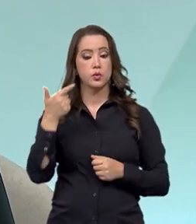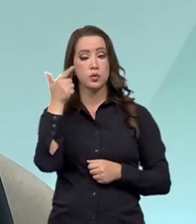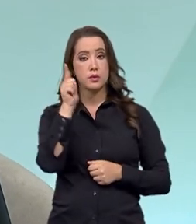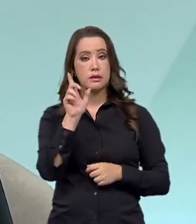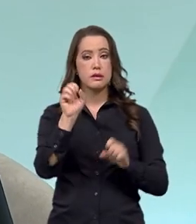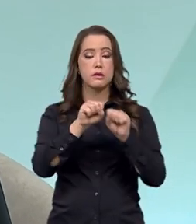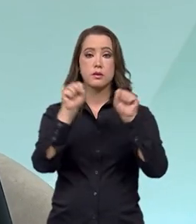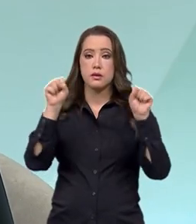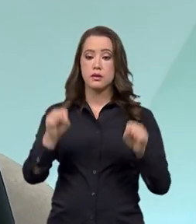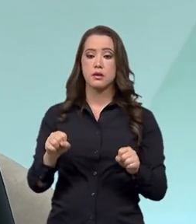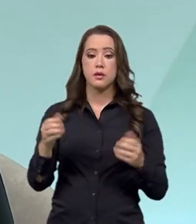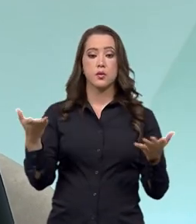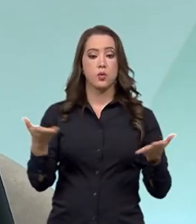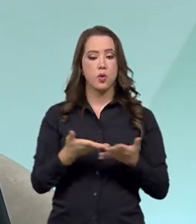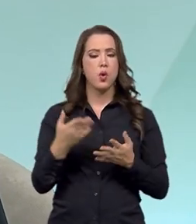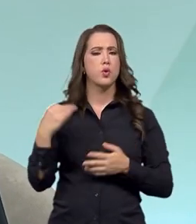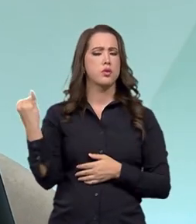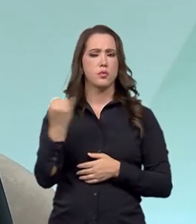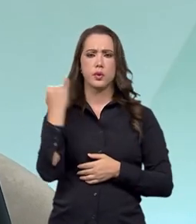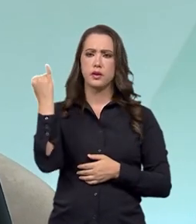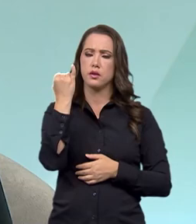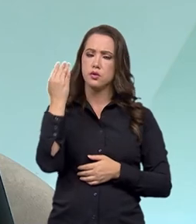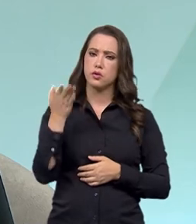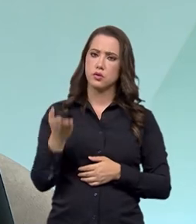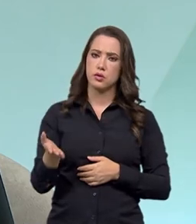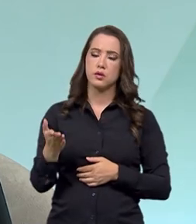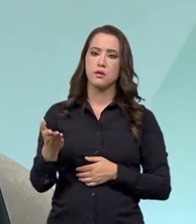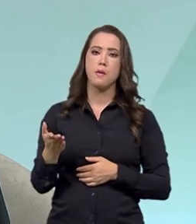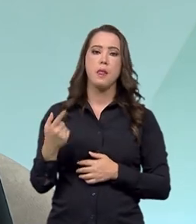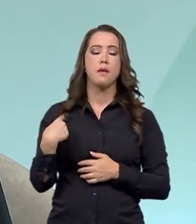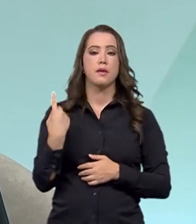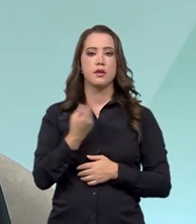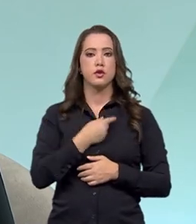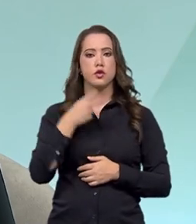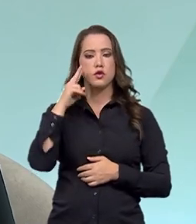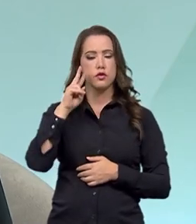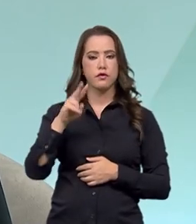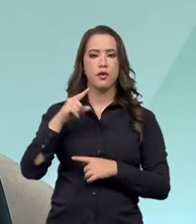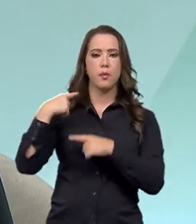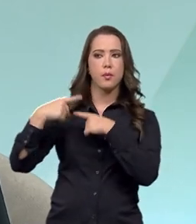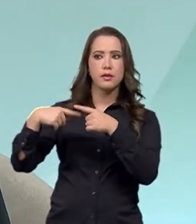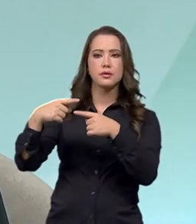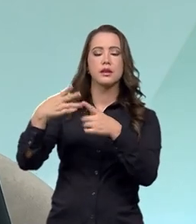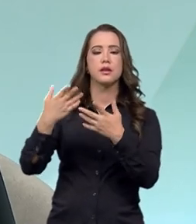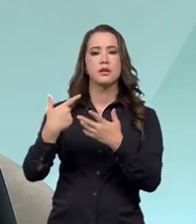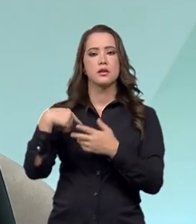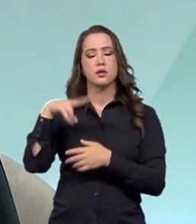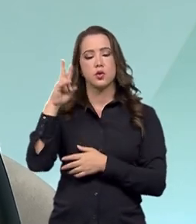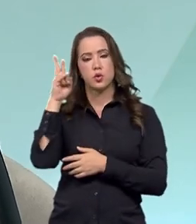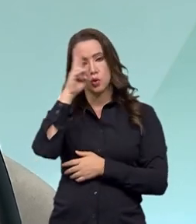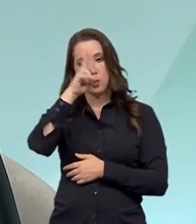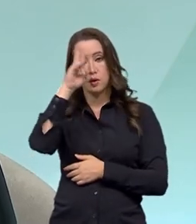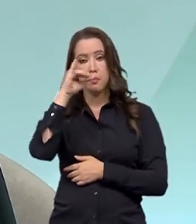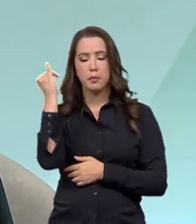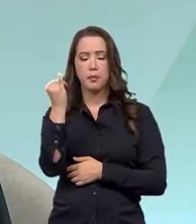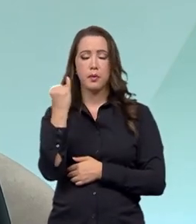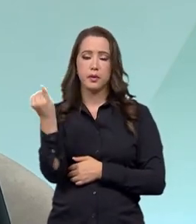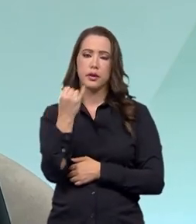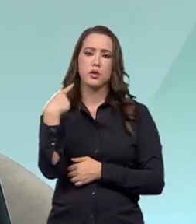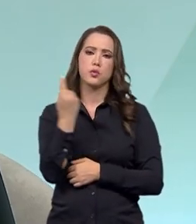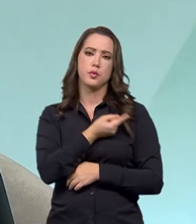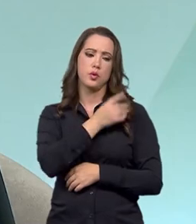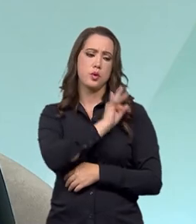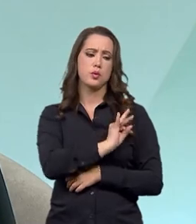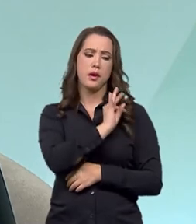sistema, mas hoje ele já é um sucesso e tem deixado um legado já para os nossos técnicos, que conseguem realmente acompanhar